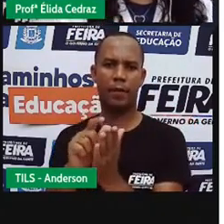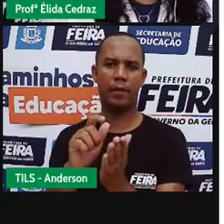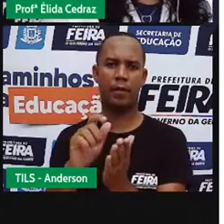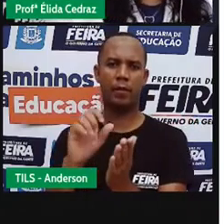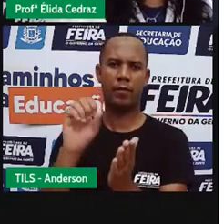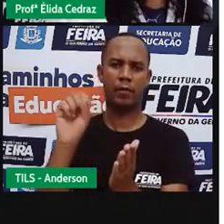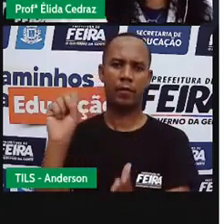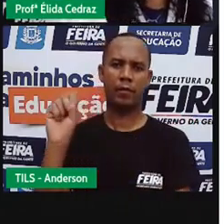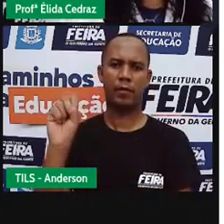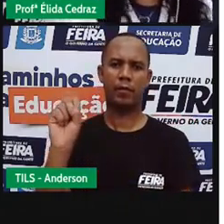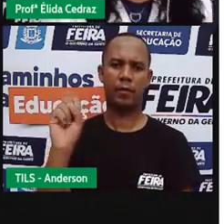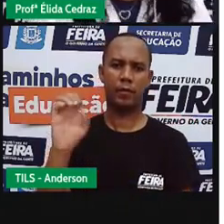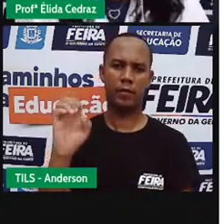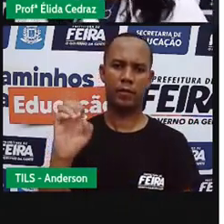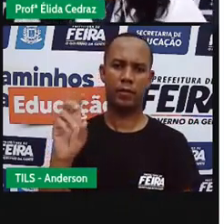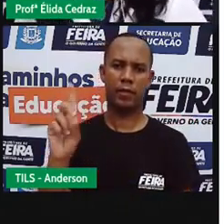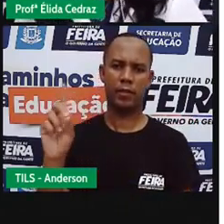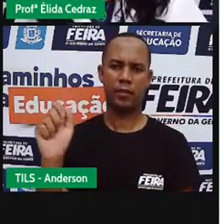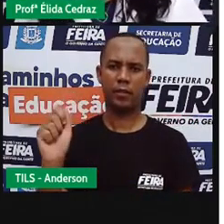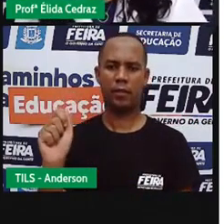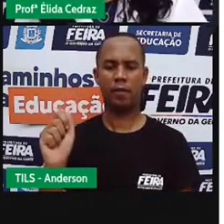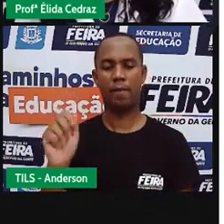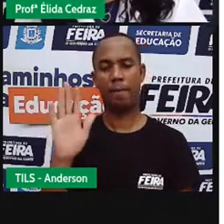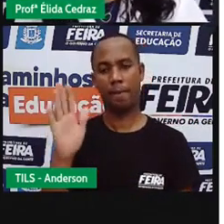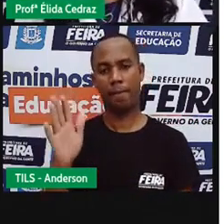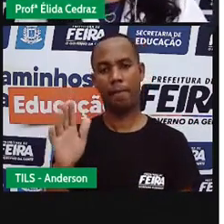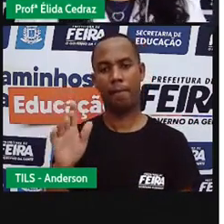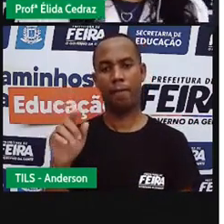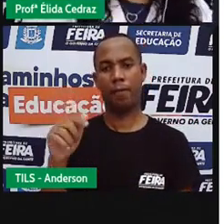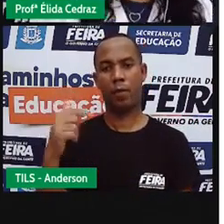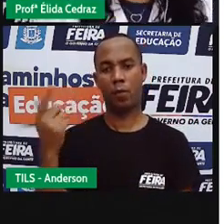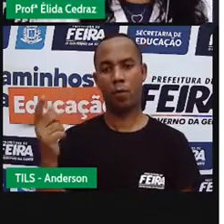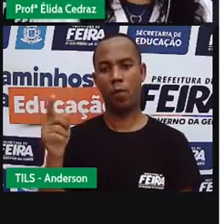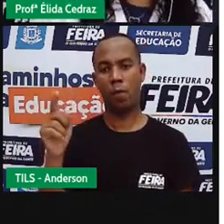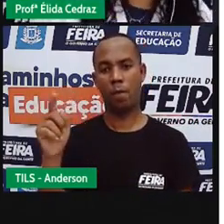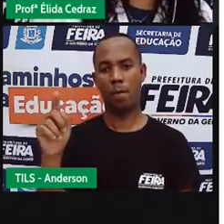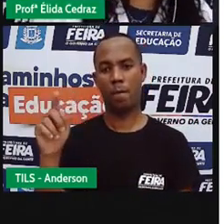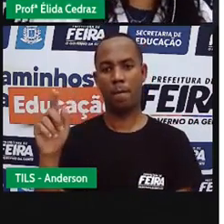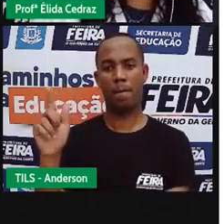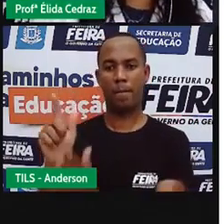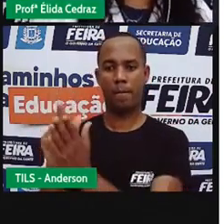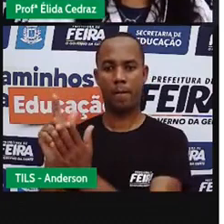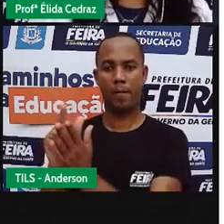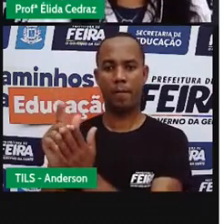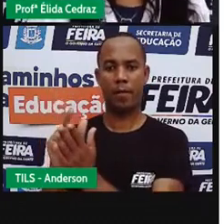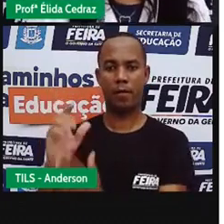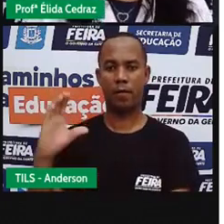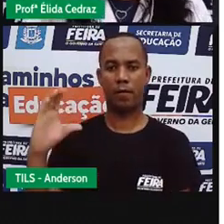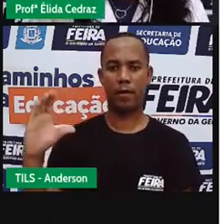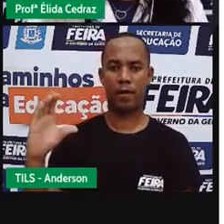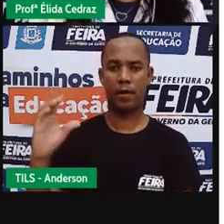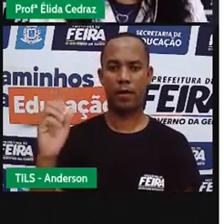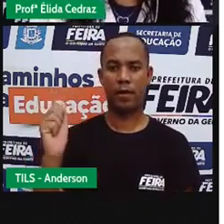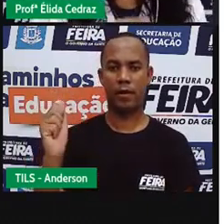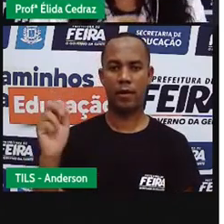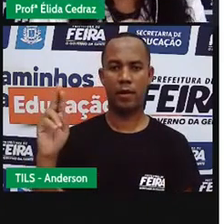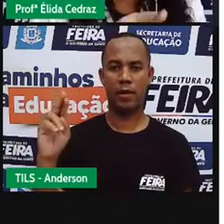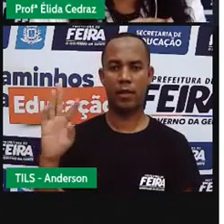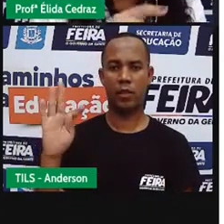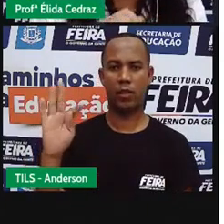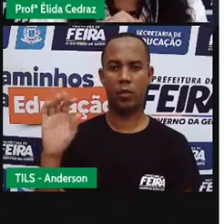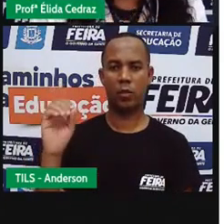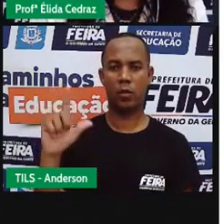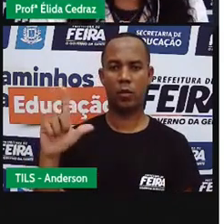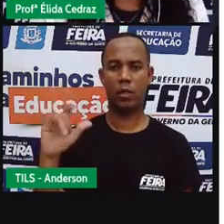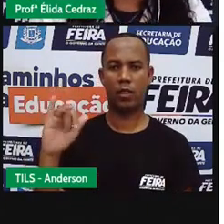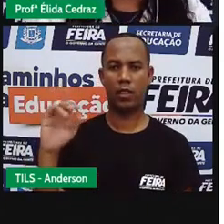a luz passa ou a luz não passa? A luz passa mais ou menos? Isso. Só para lembrar